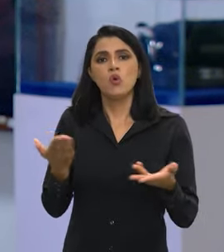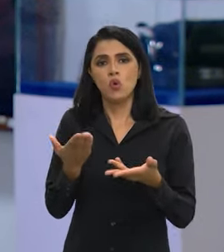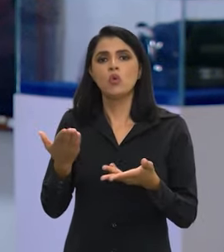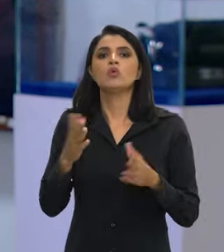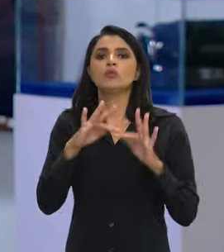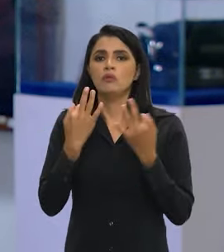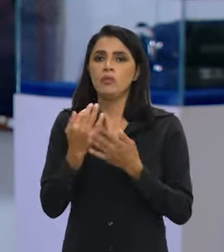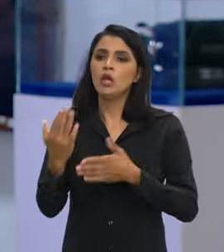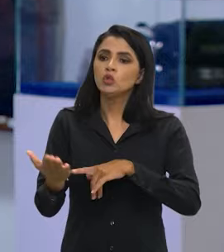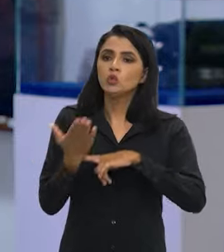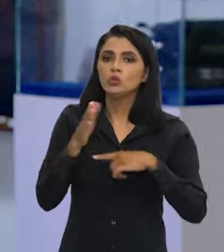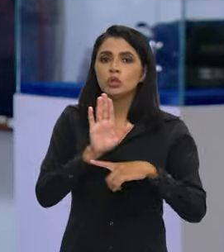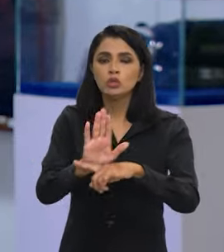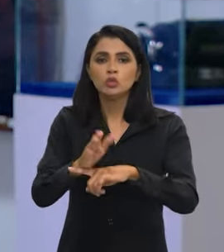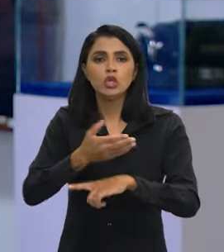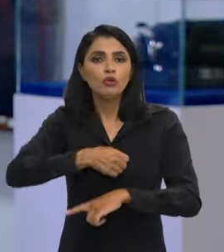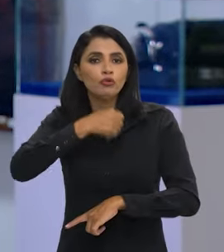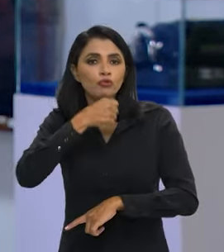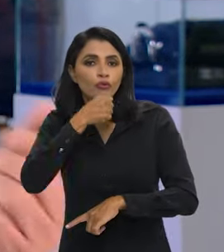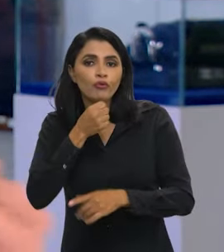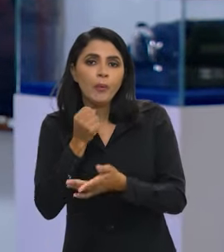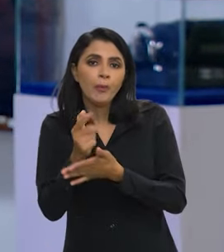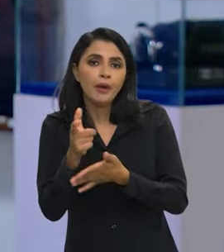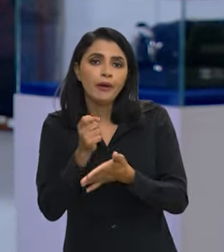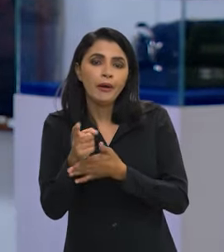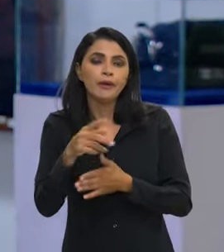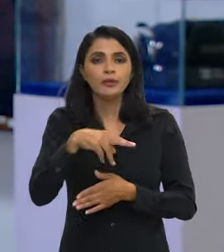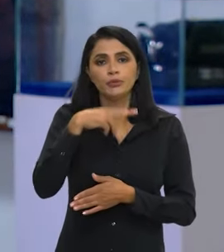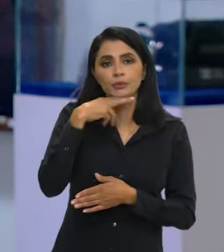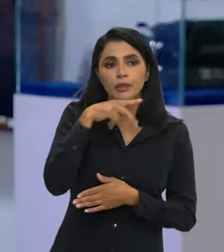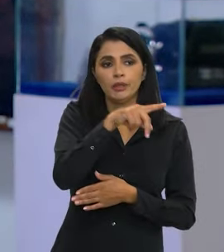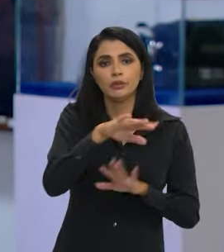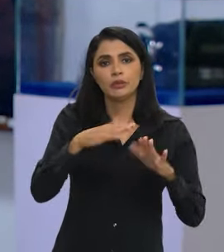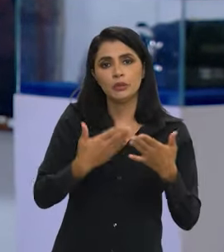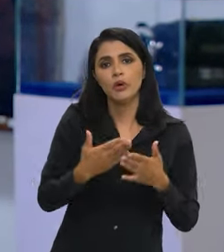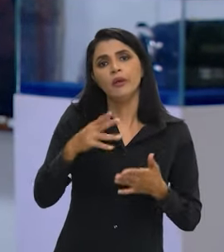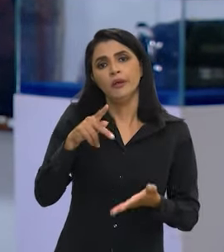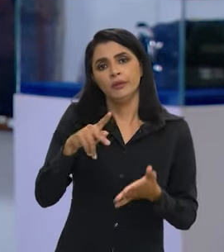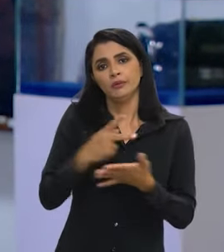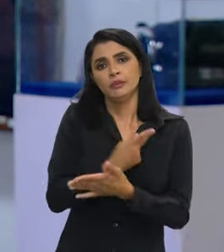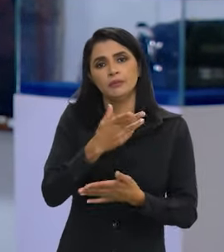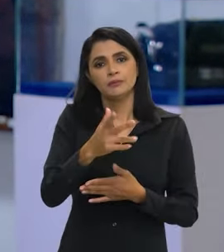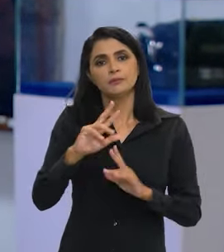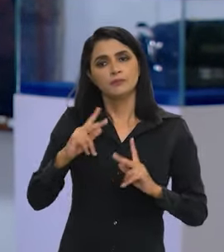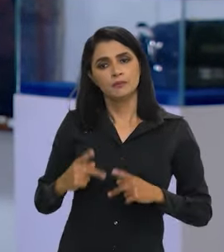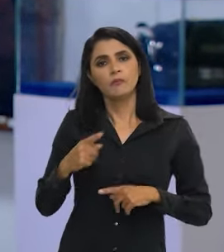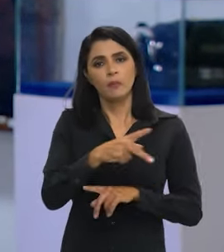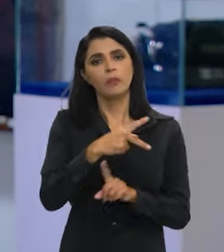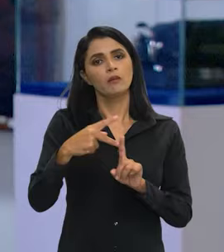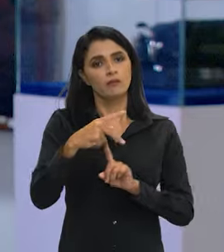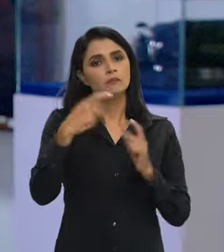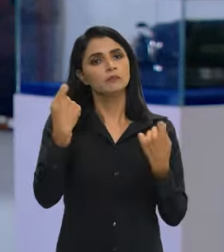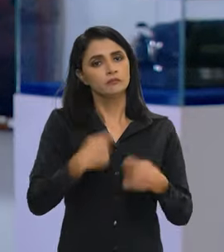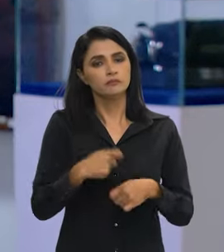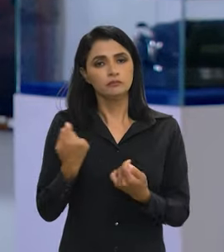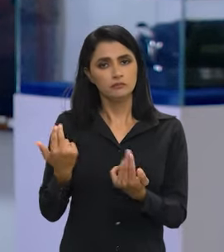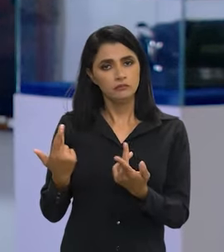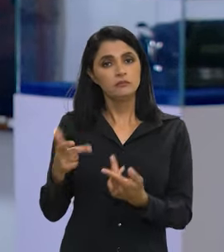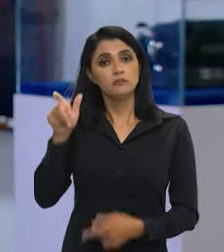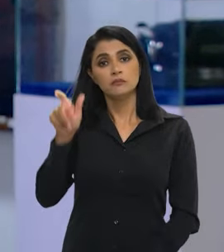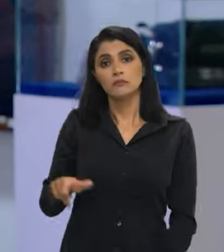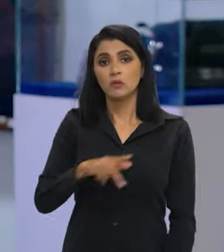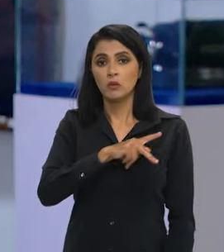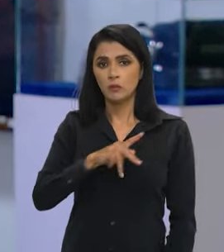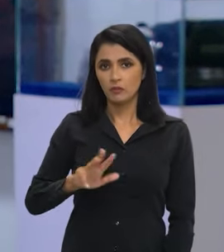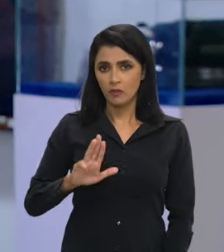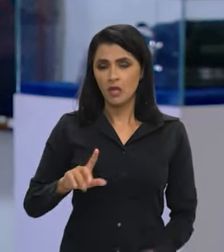ajudam. Às vezes o avô está pagando do neto uma escola. Essa é a realidade. E humanizar a Previdência, como o presidente Lula